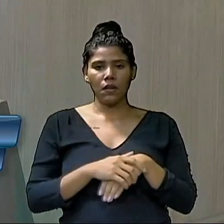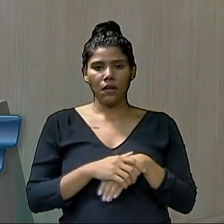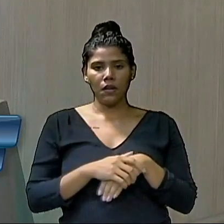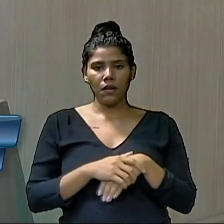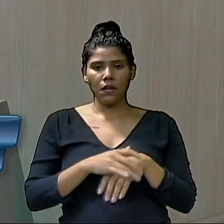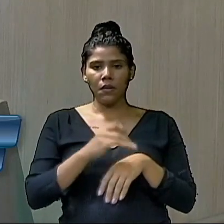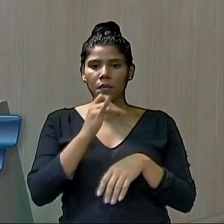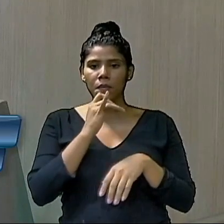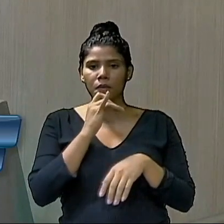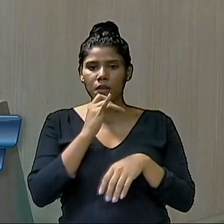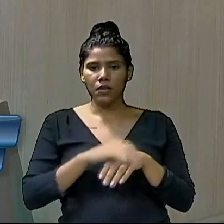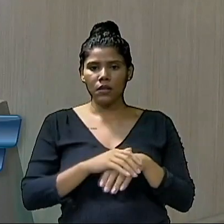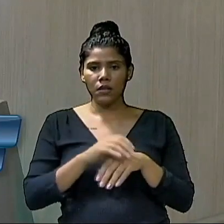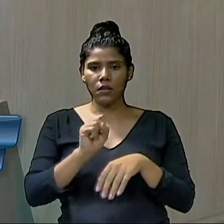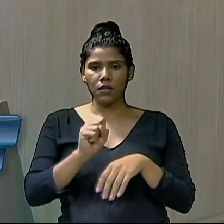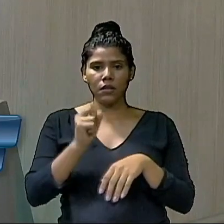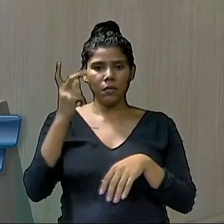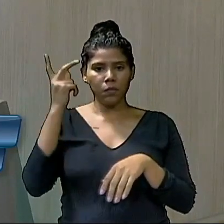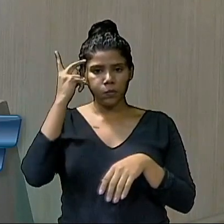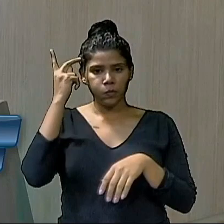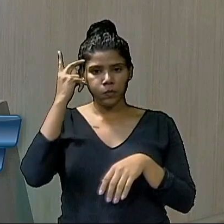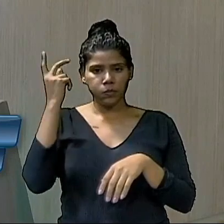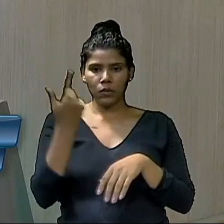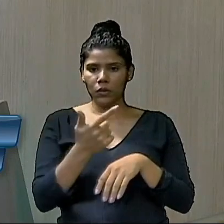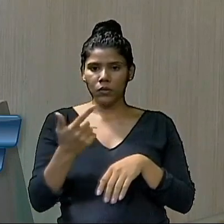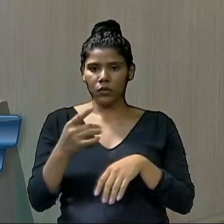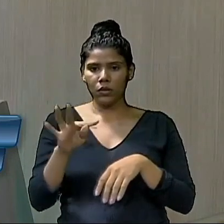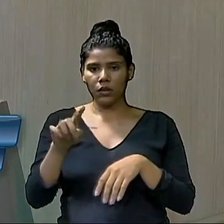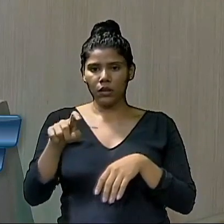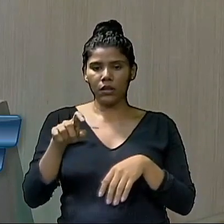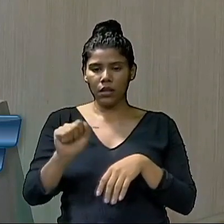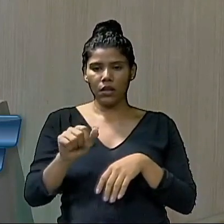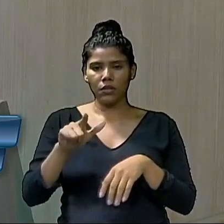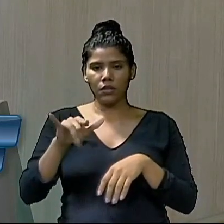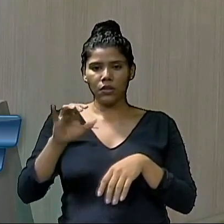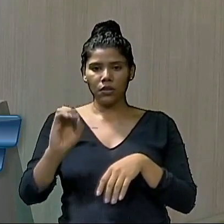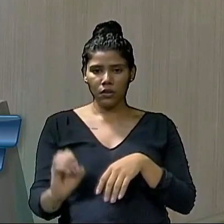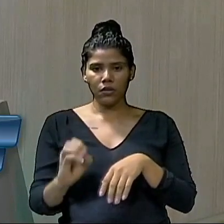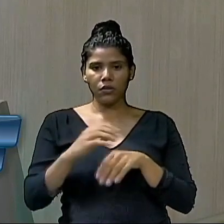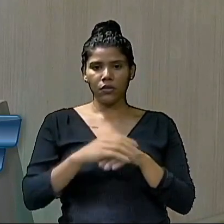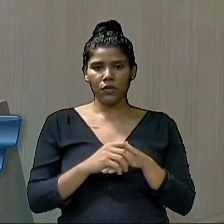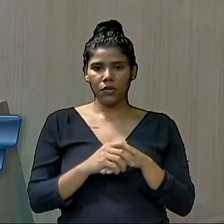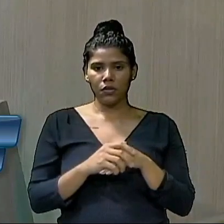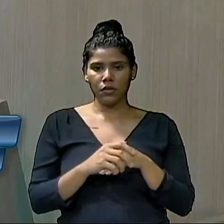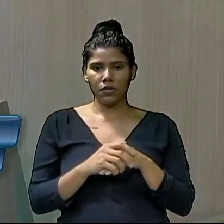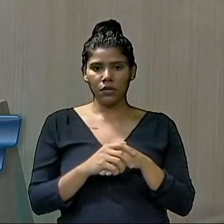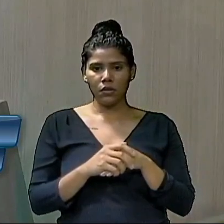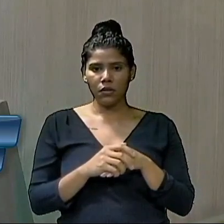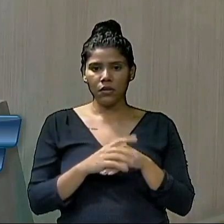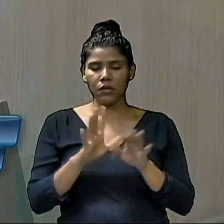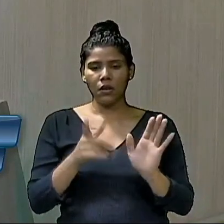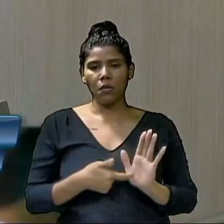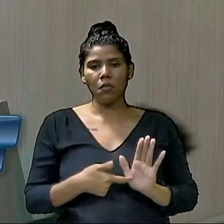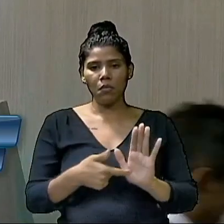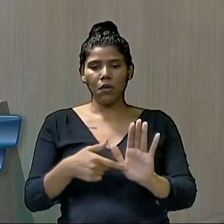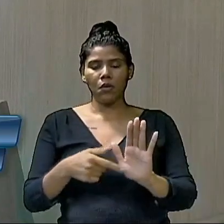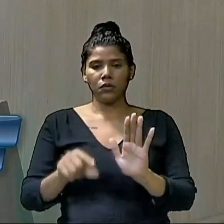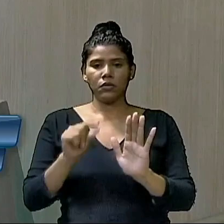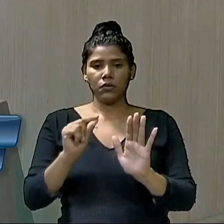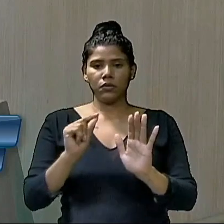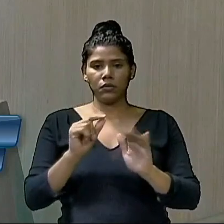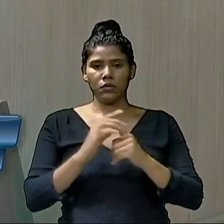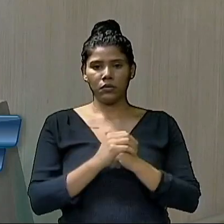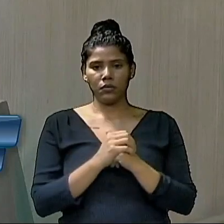Por exemplo, São Paulo não cobra taxa do lixo. Isso nos permite trazer definitivamente